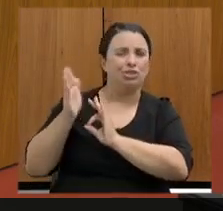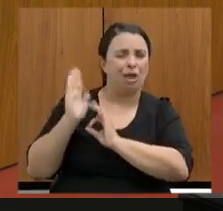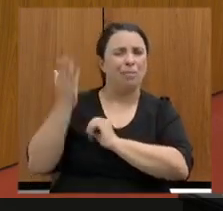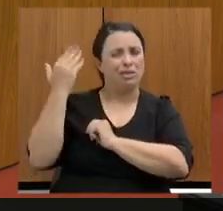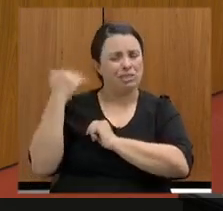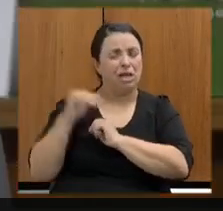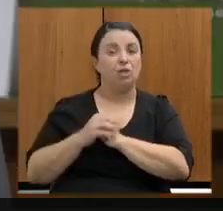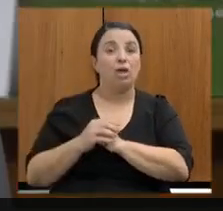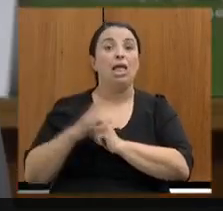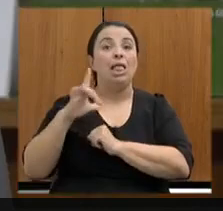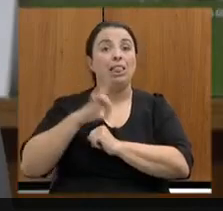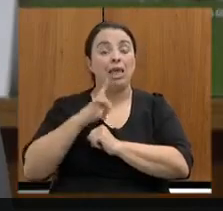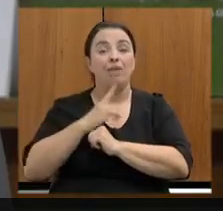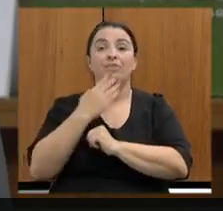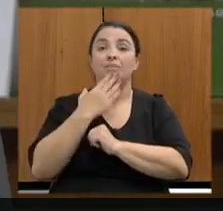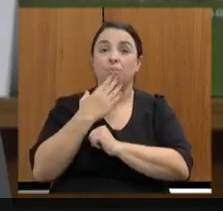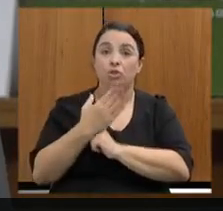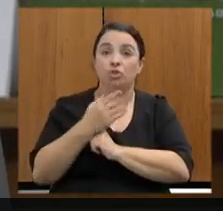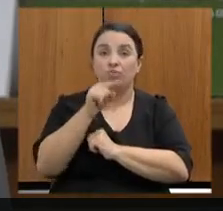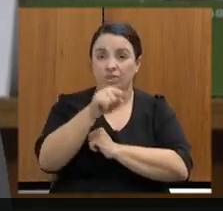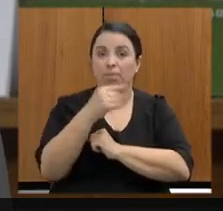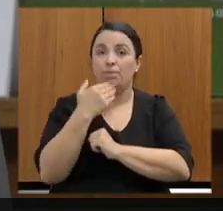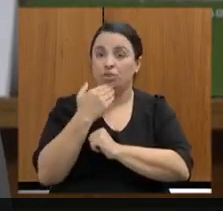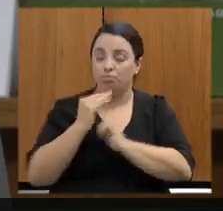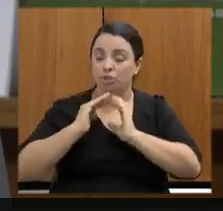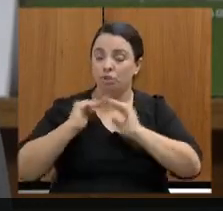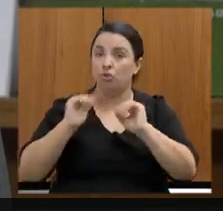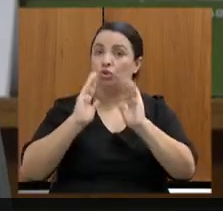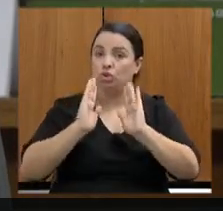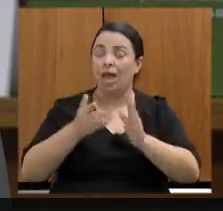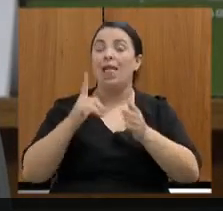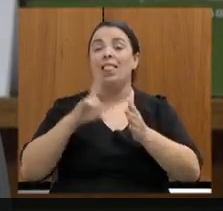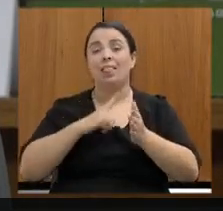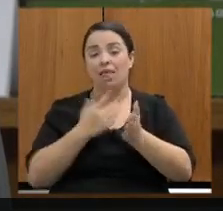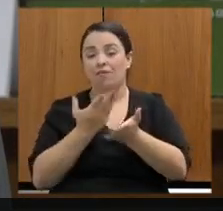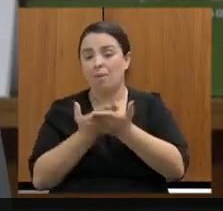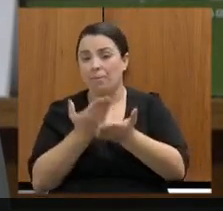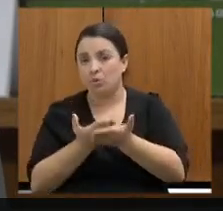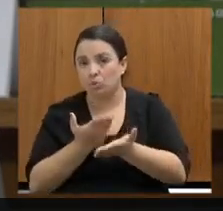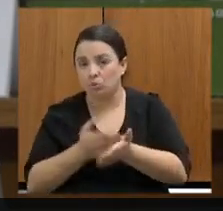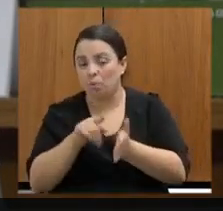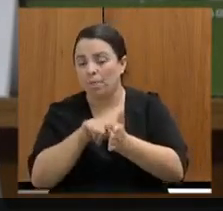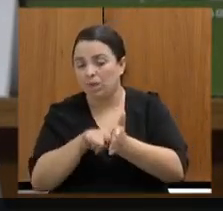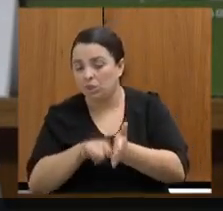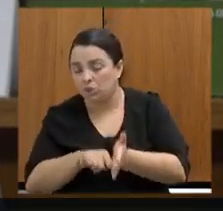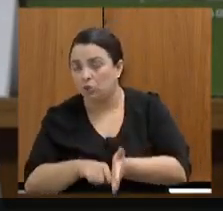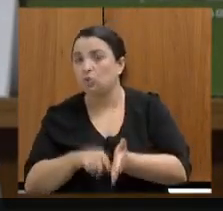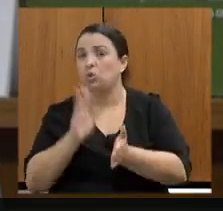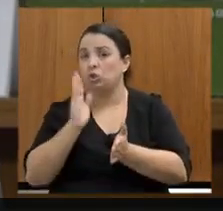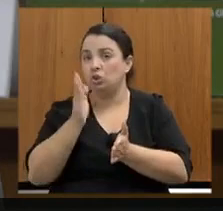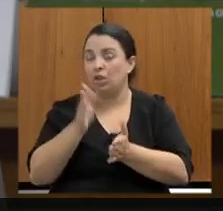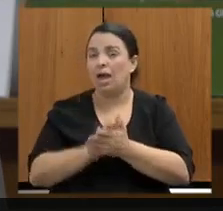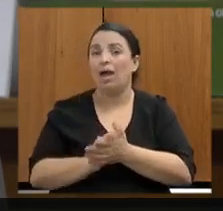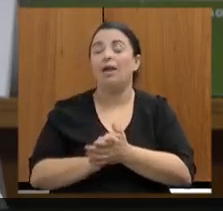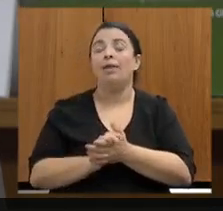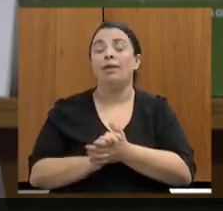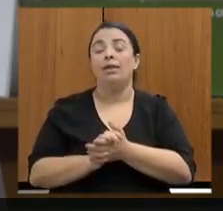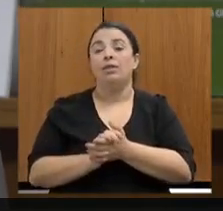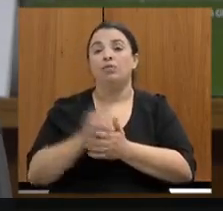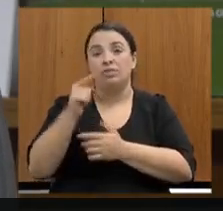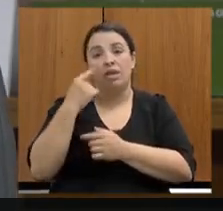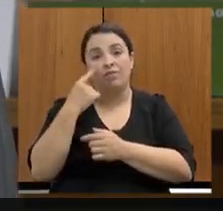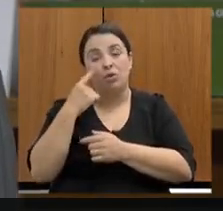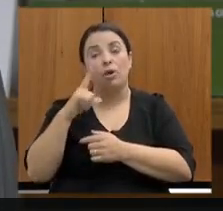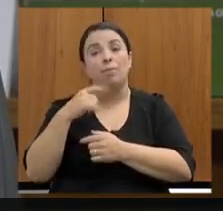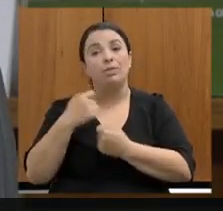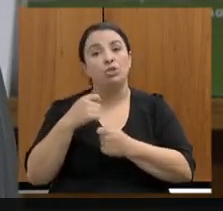recepção dessa solicitação sua. Houve esse estudo. A senhora... Você viu a necessidade de introdução disso numa